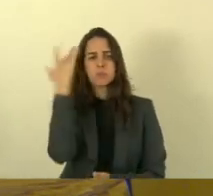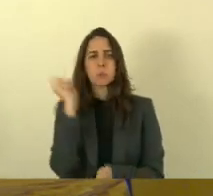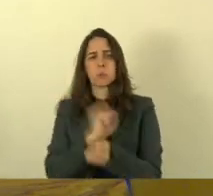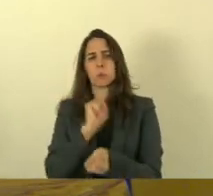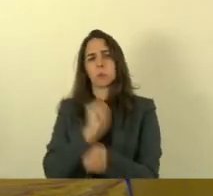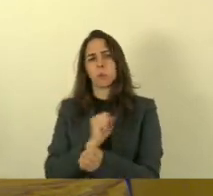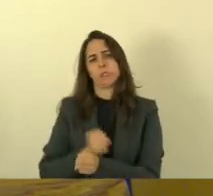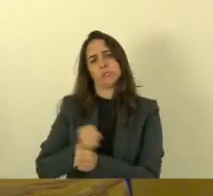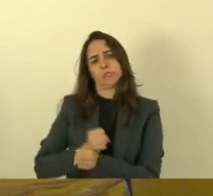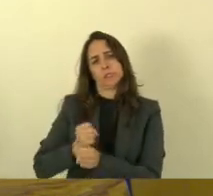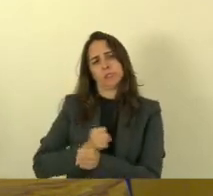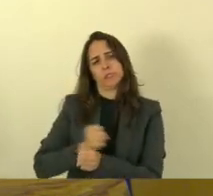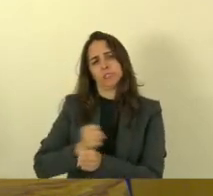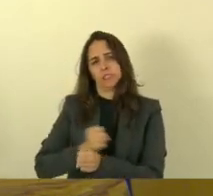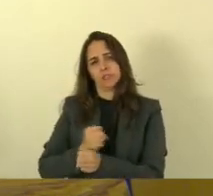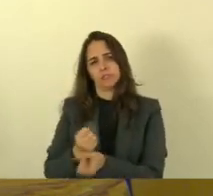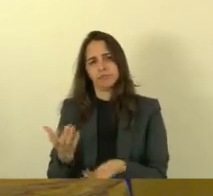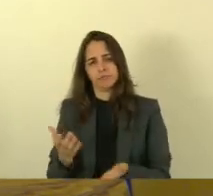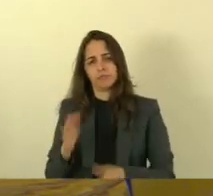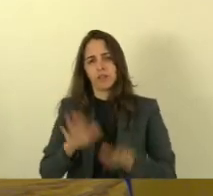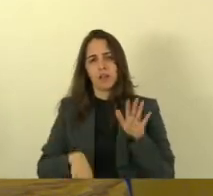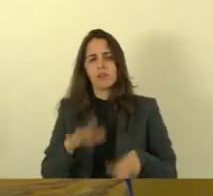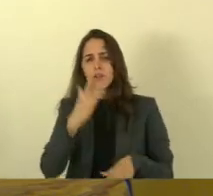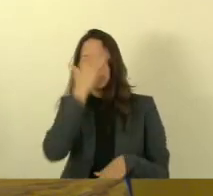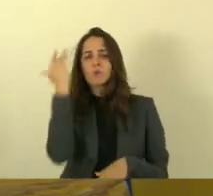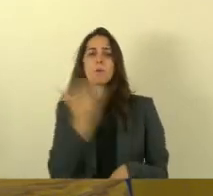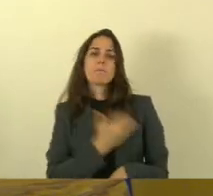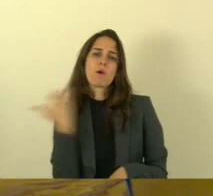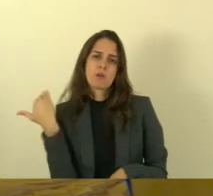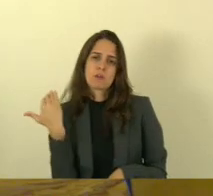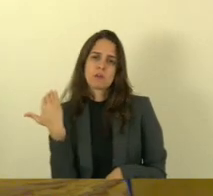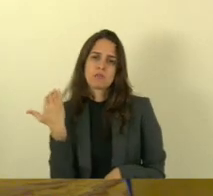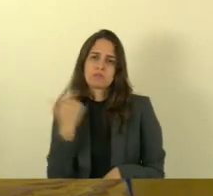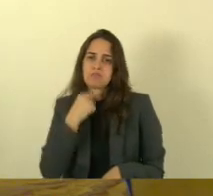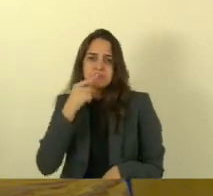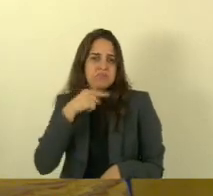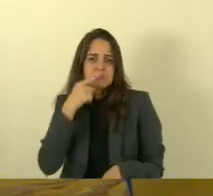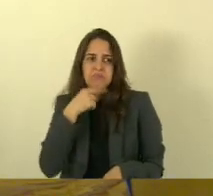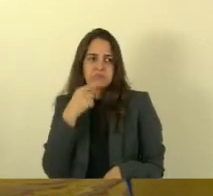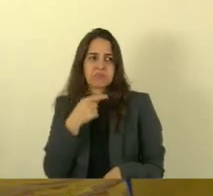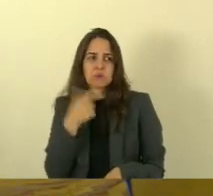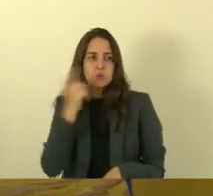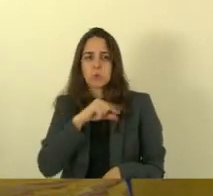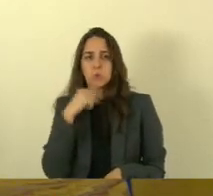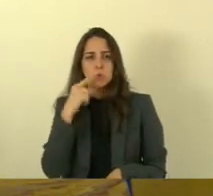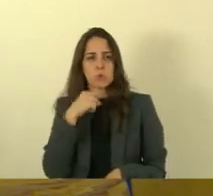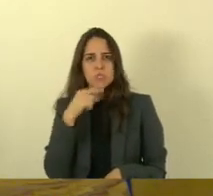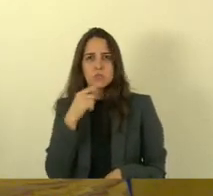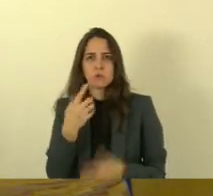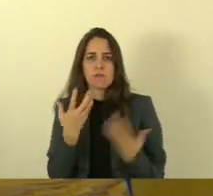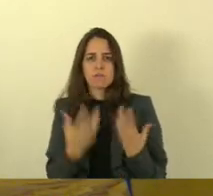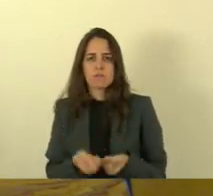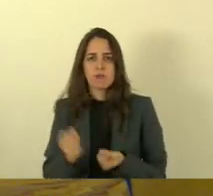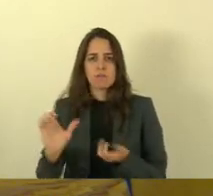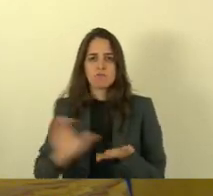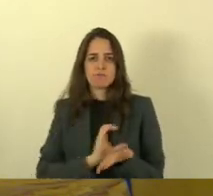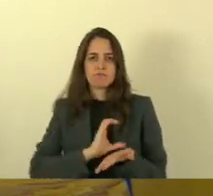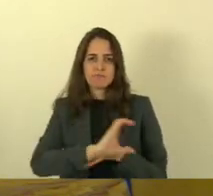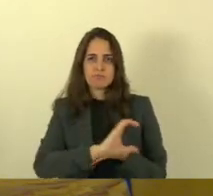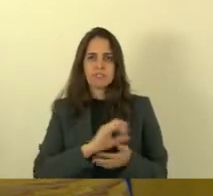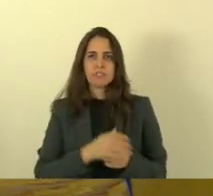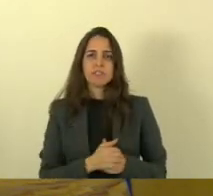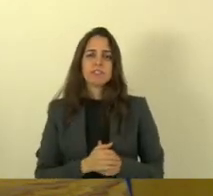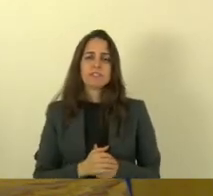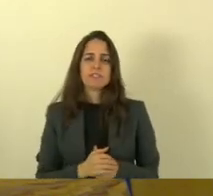há uma vida que muitas vezes termina sem ter tido tempo de receber a devida